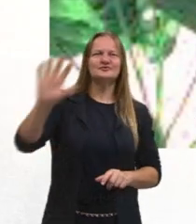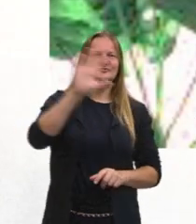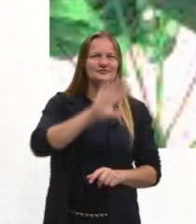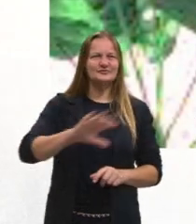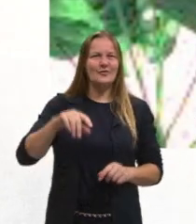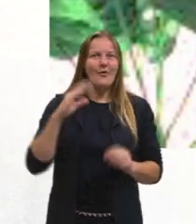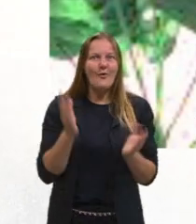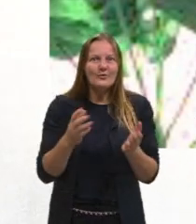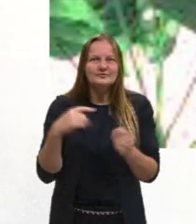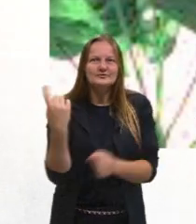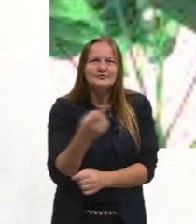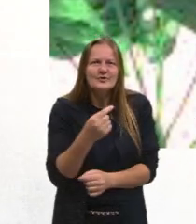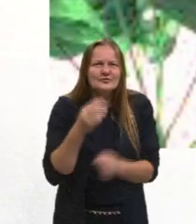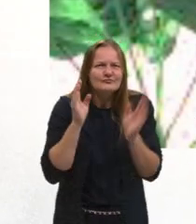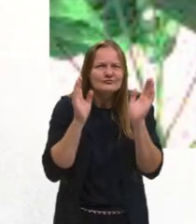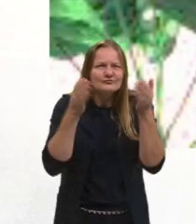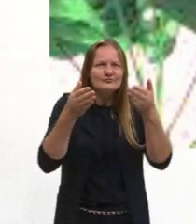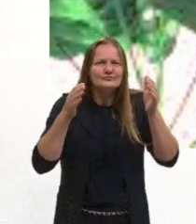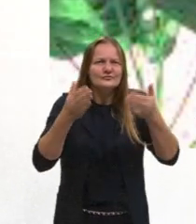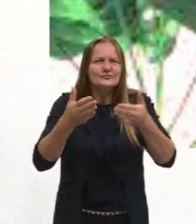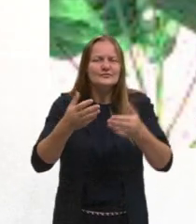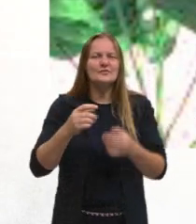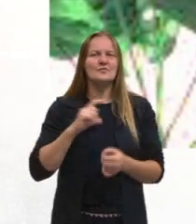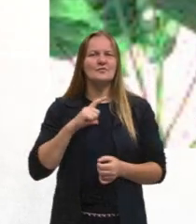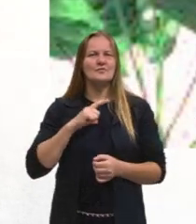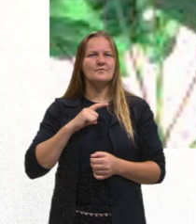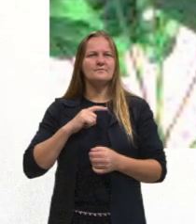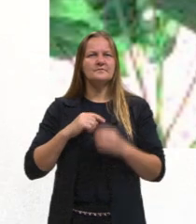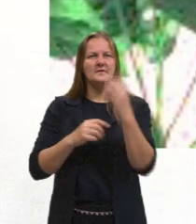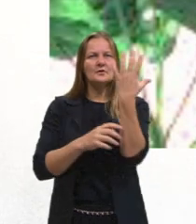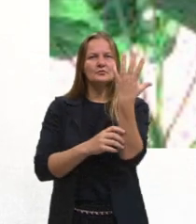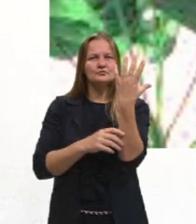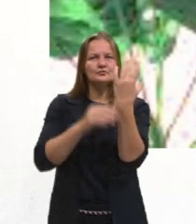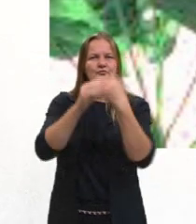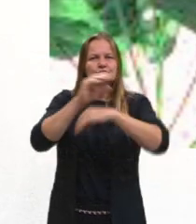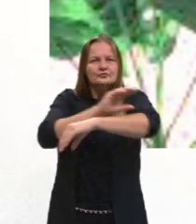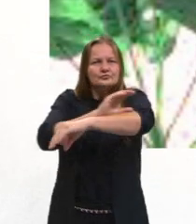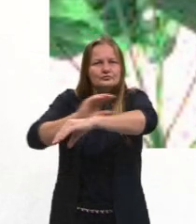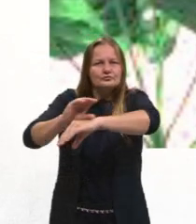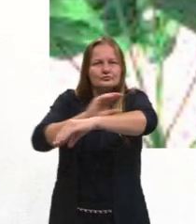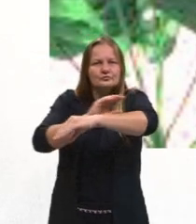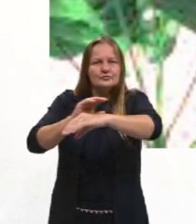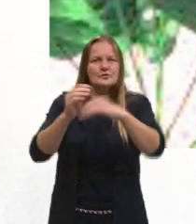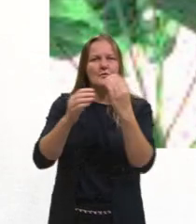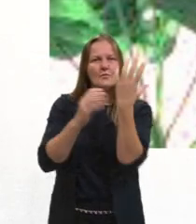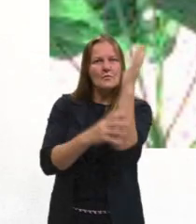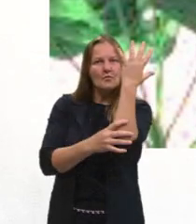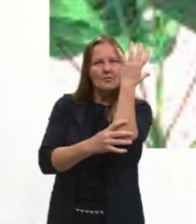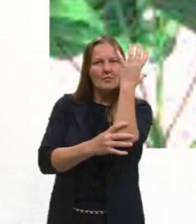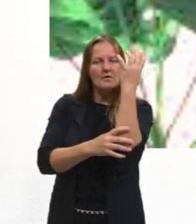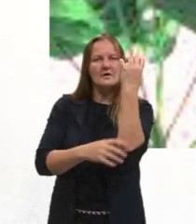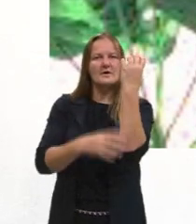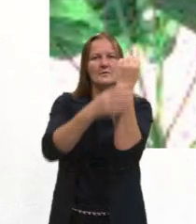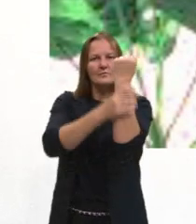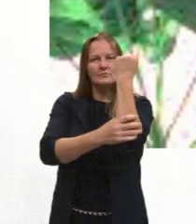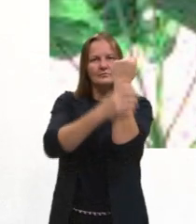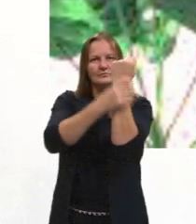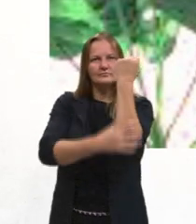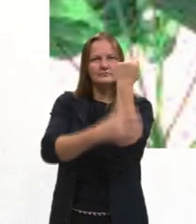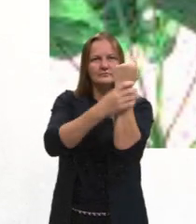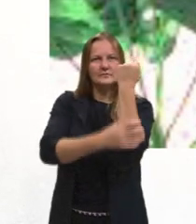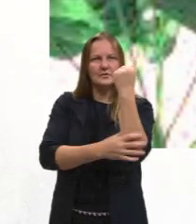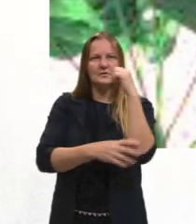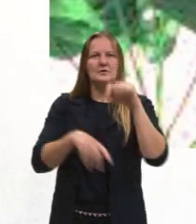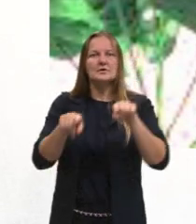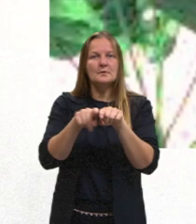nós vamos focar em tecidos, caule e raiz. E mais ainda o foco